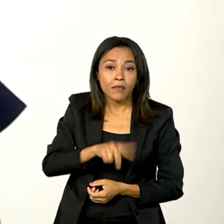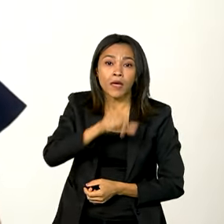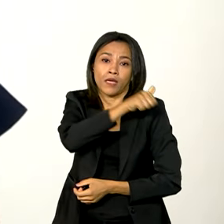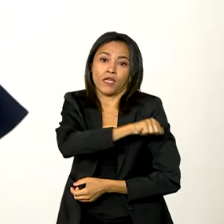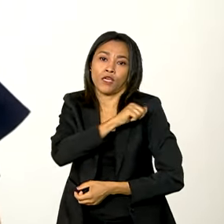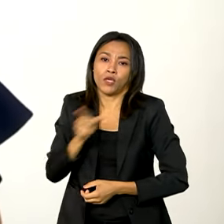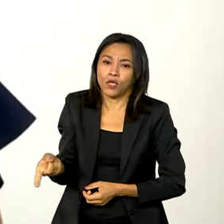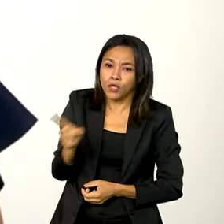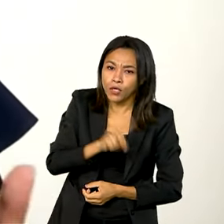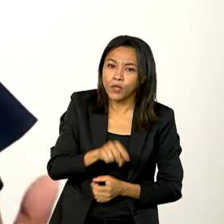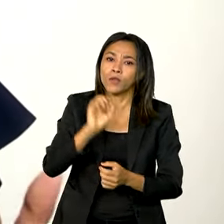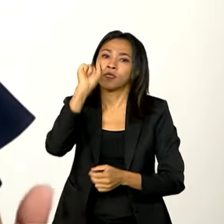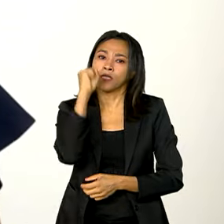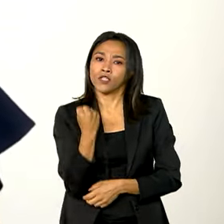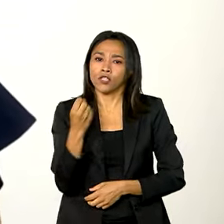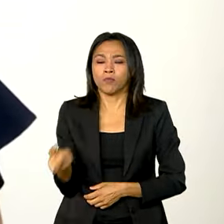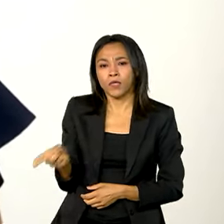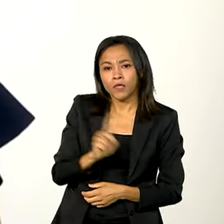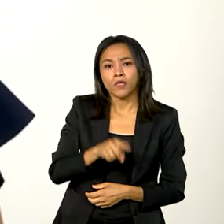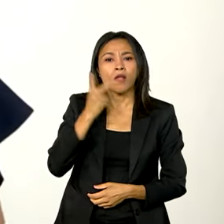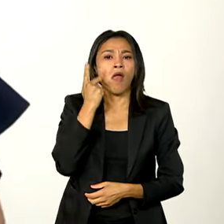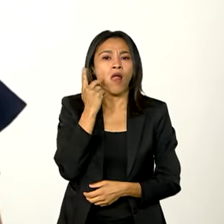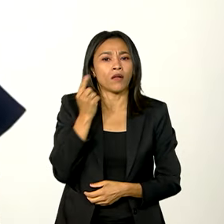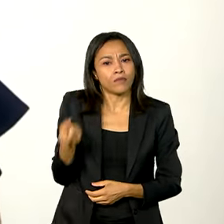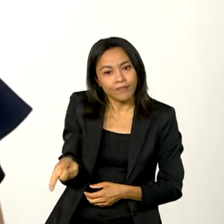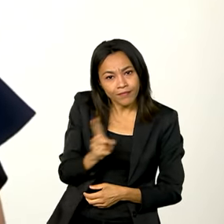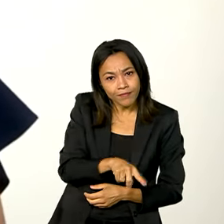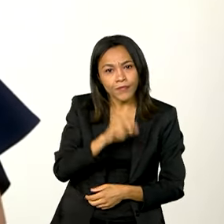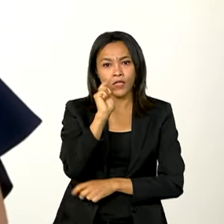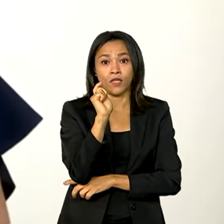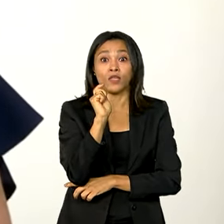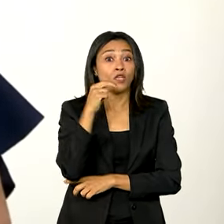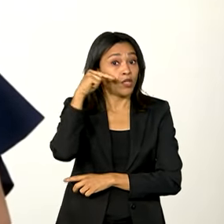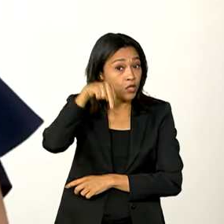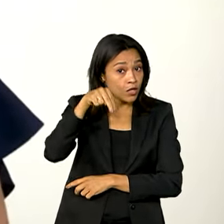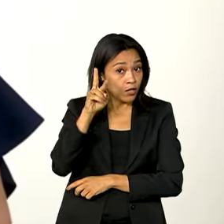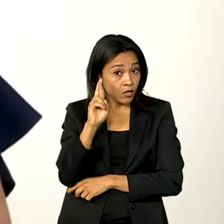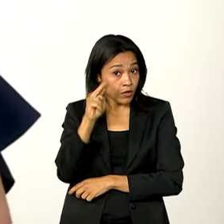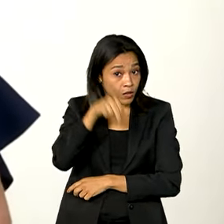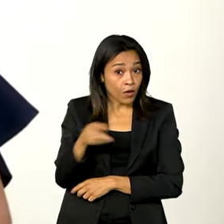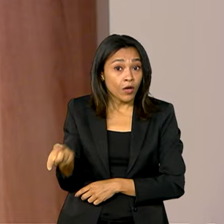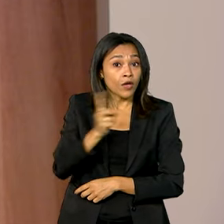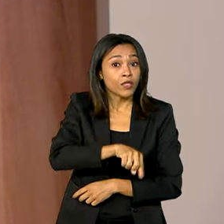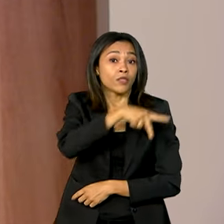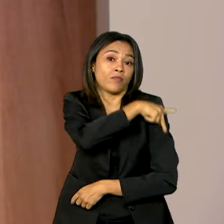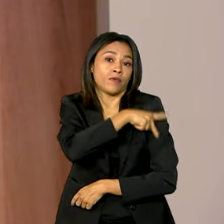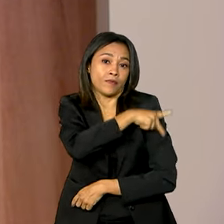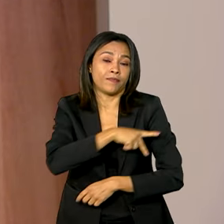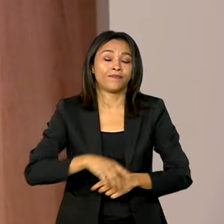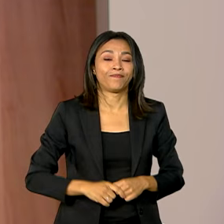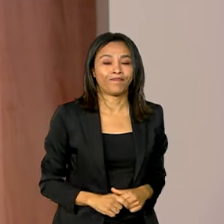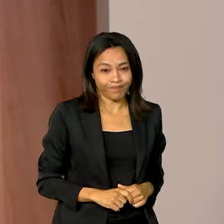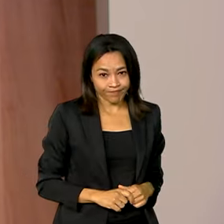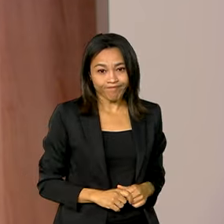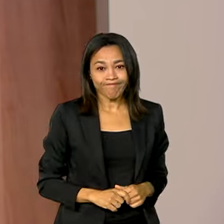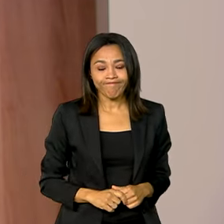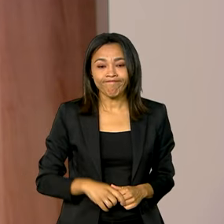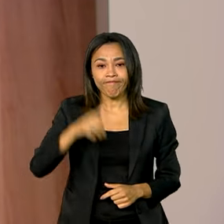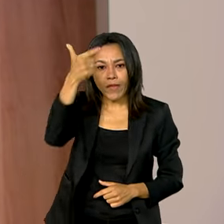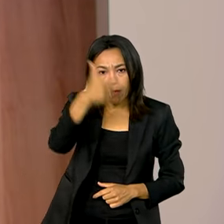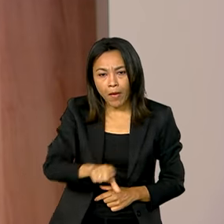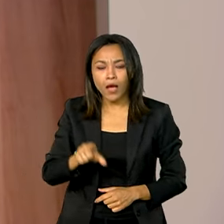Janeiro, Sergipe, Ceará, Rio Grande do Norte e Piauí. Mais